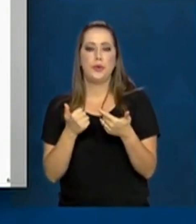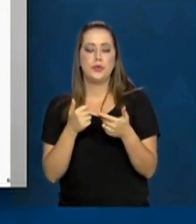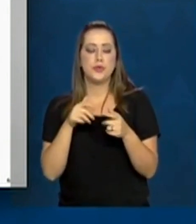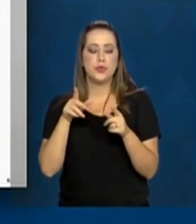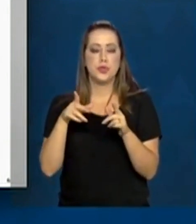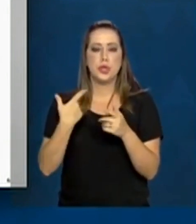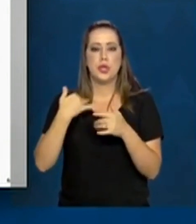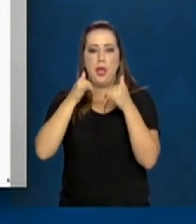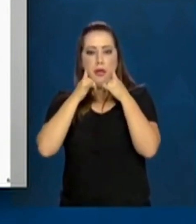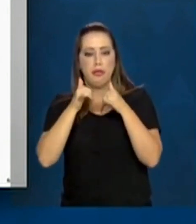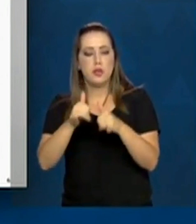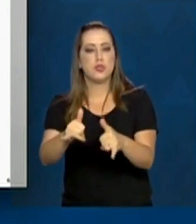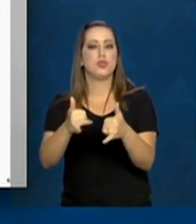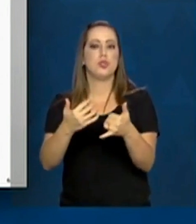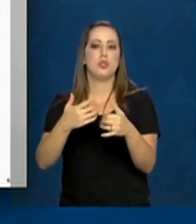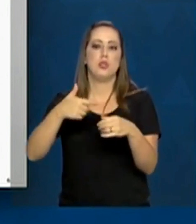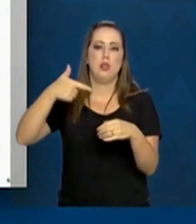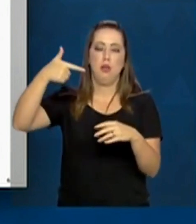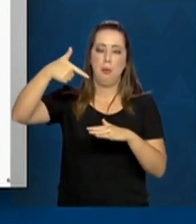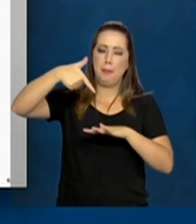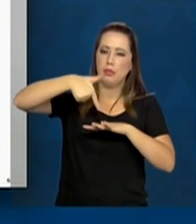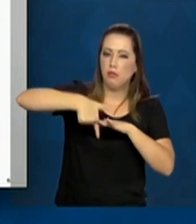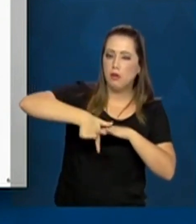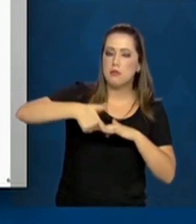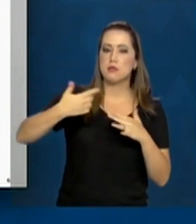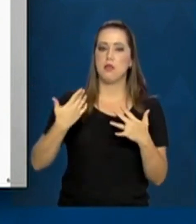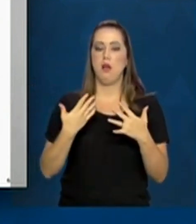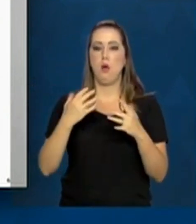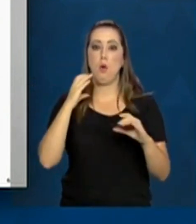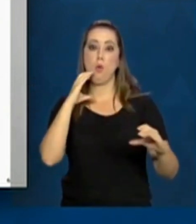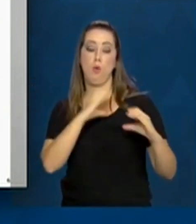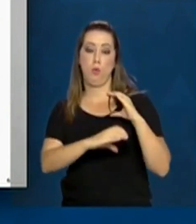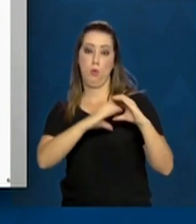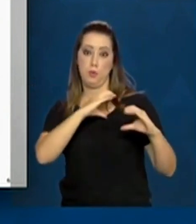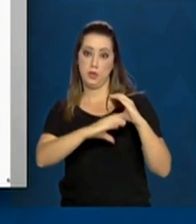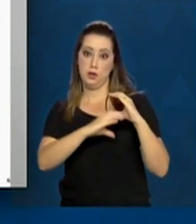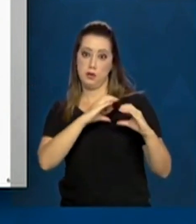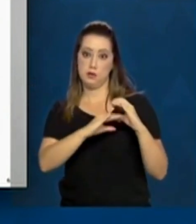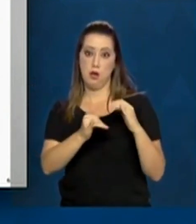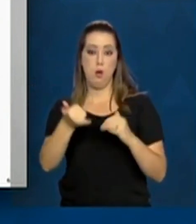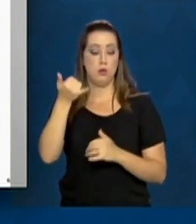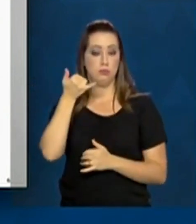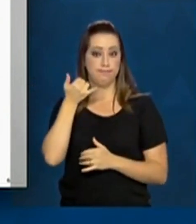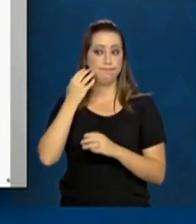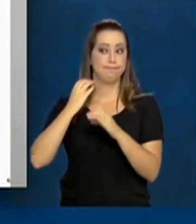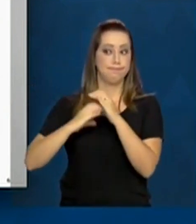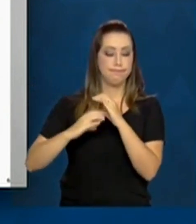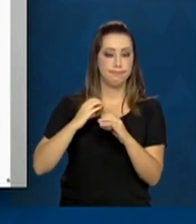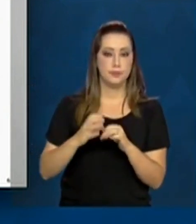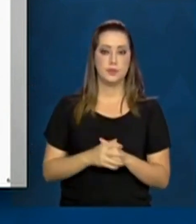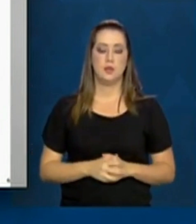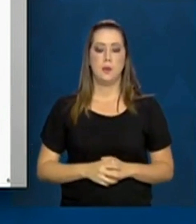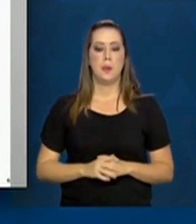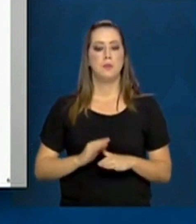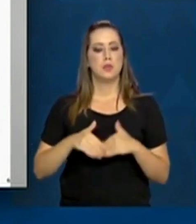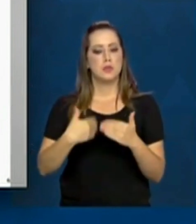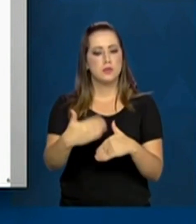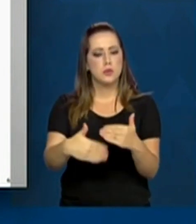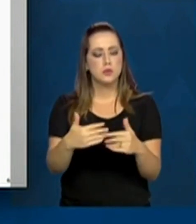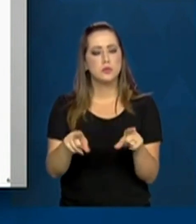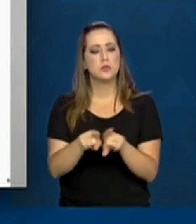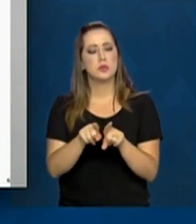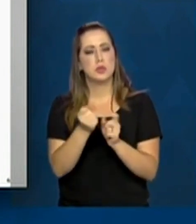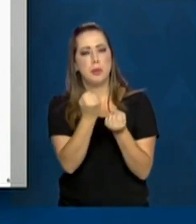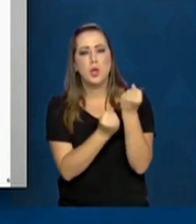mineração, desenvolvimento regional e cidades e telecomunicações. No desenvolvimento produtivo, indústria,